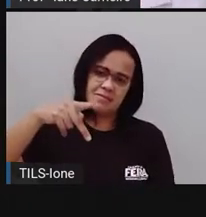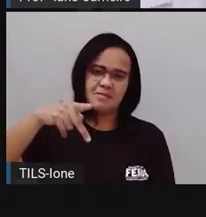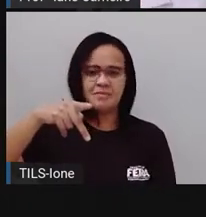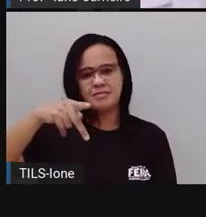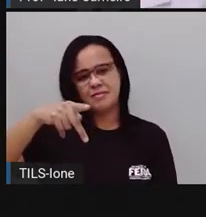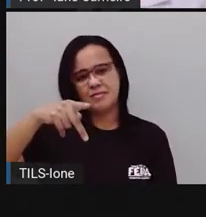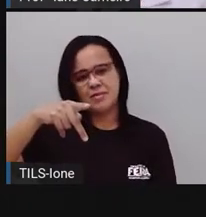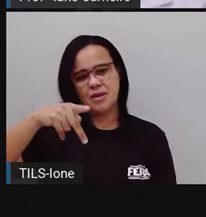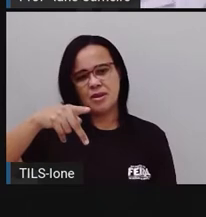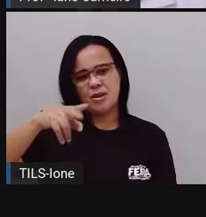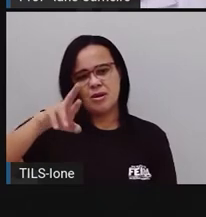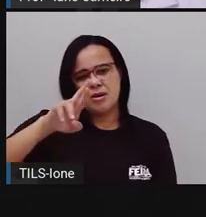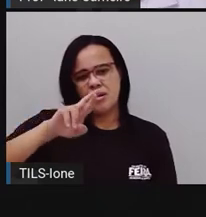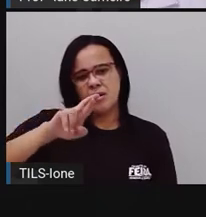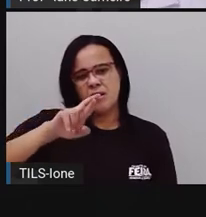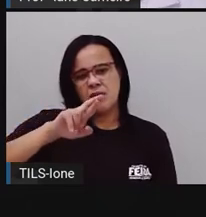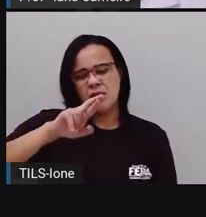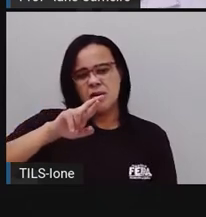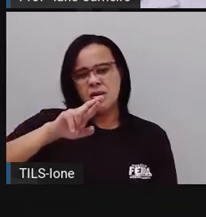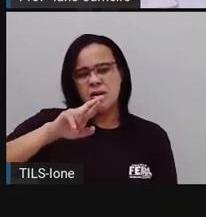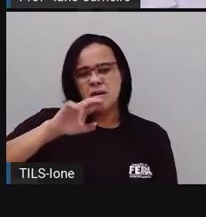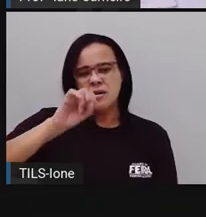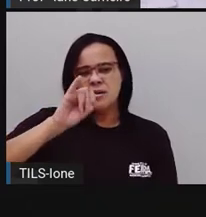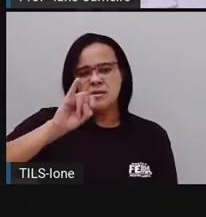ó... Esta é a...